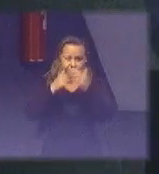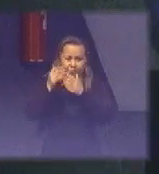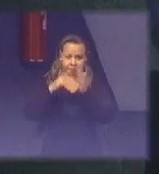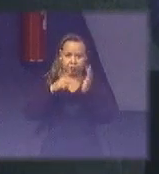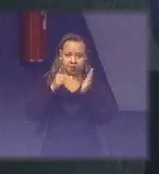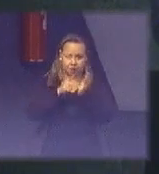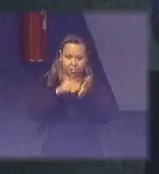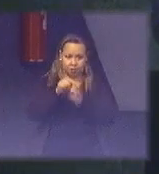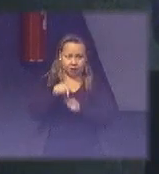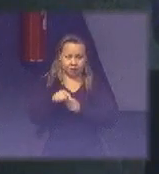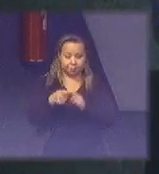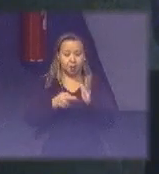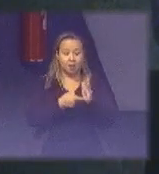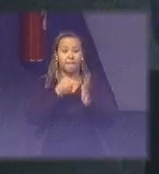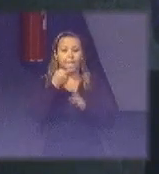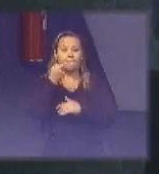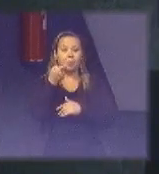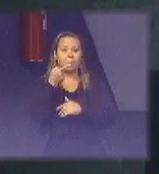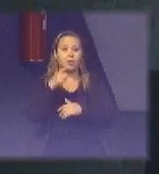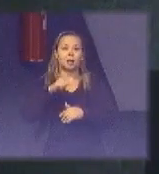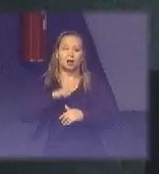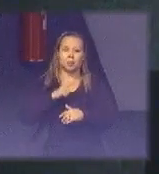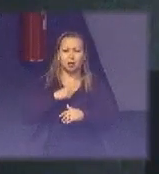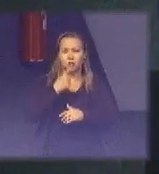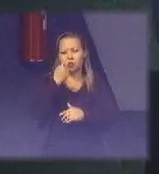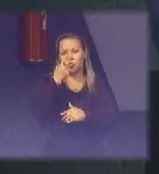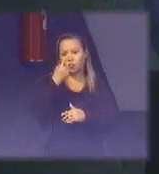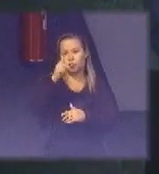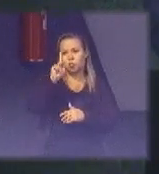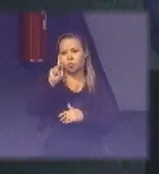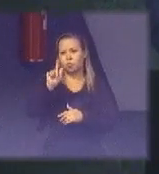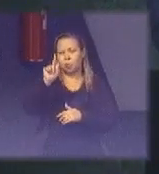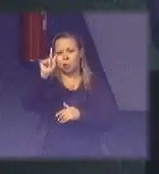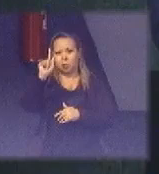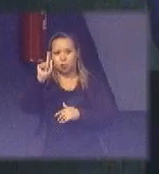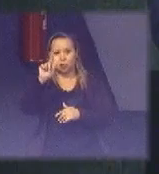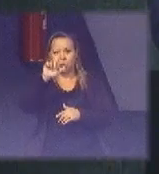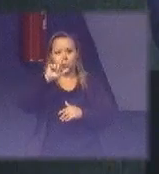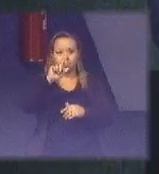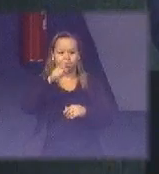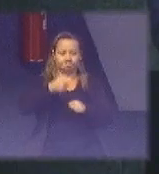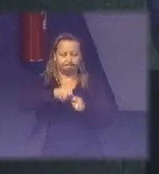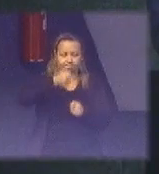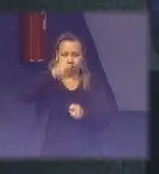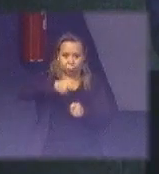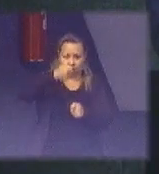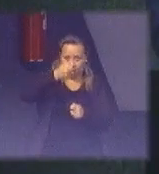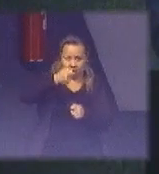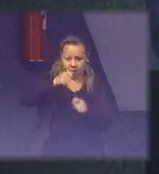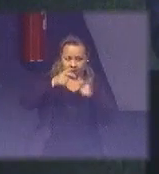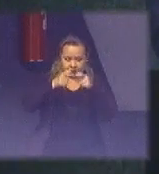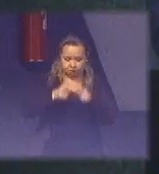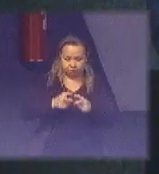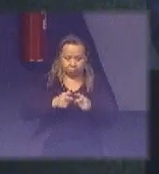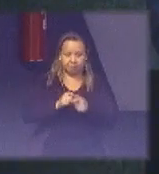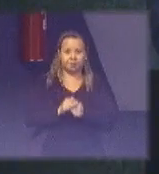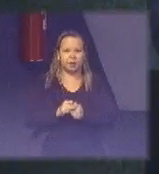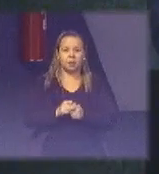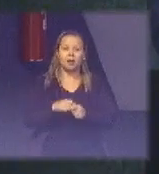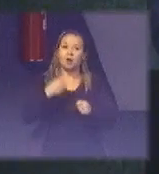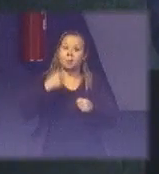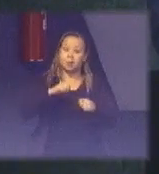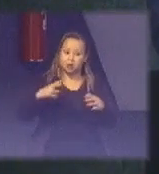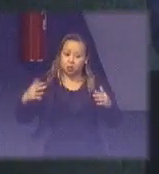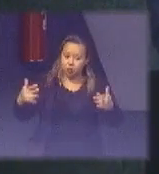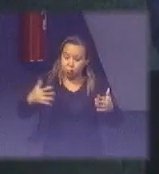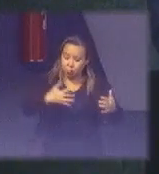primeira é o seguinte, nós temos um quilo de lacre, corresponde a 4 mil lacres, ou seja, nós precisamos juntar 4